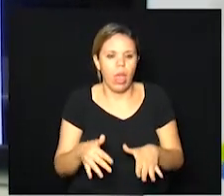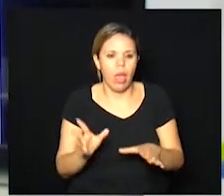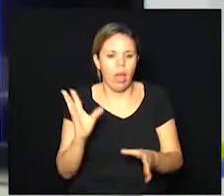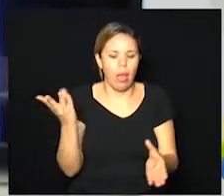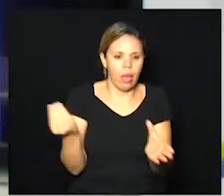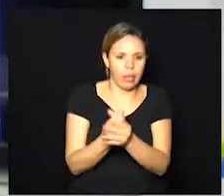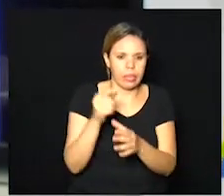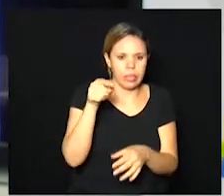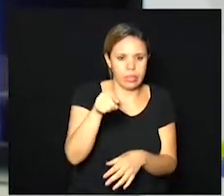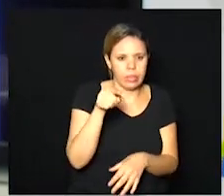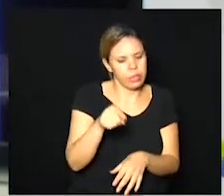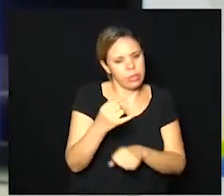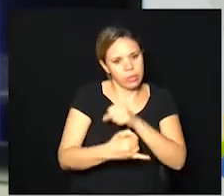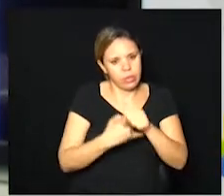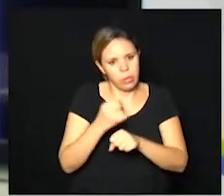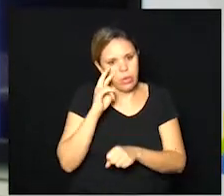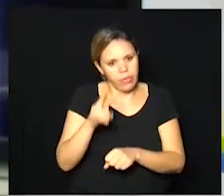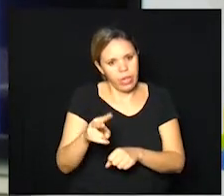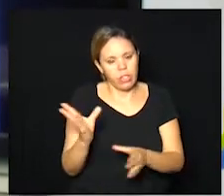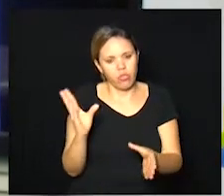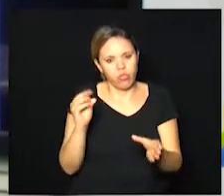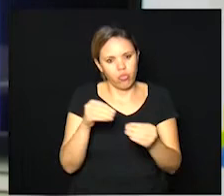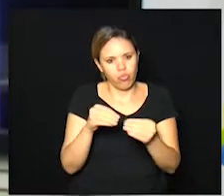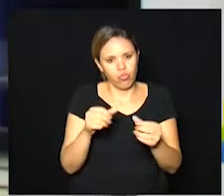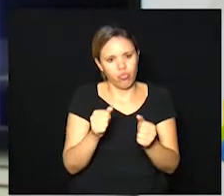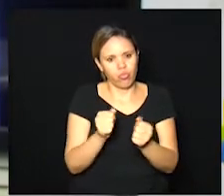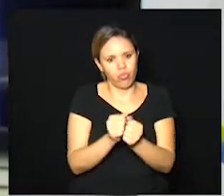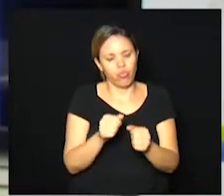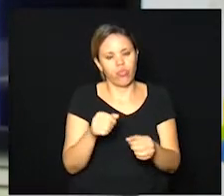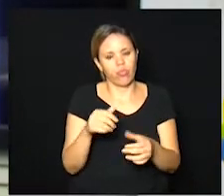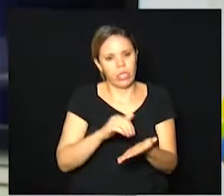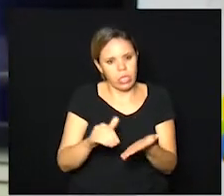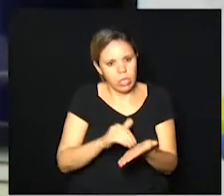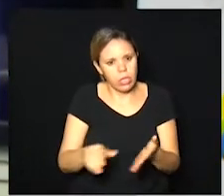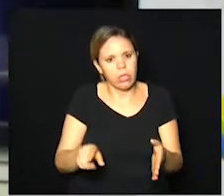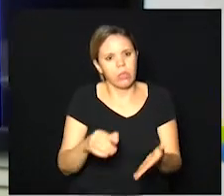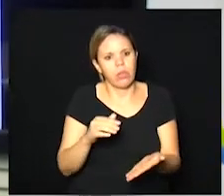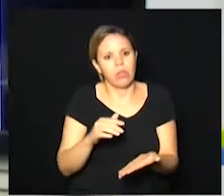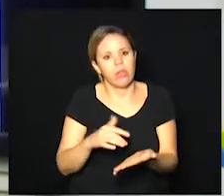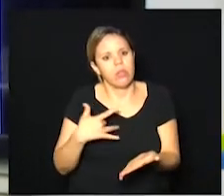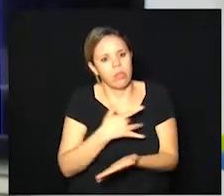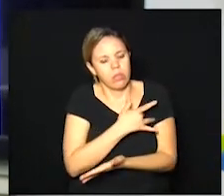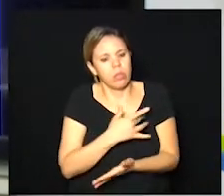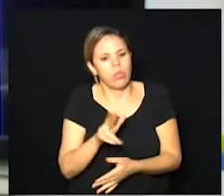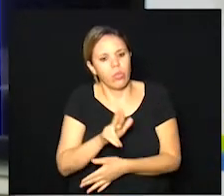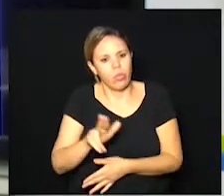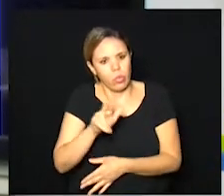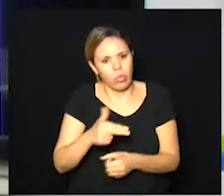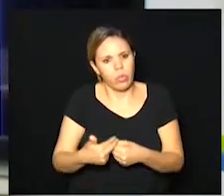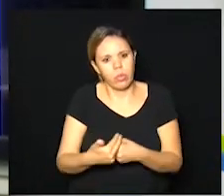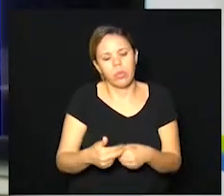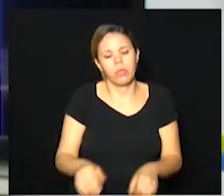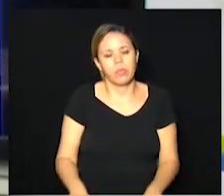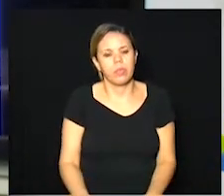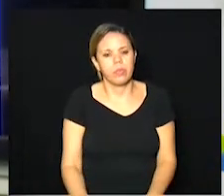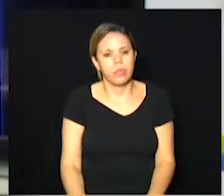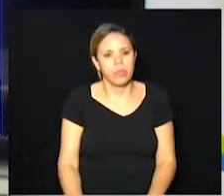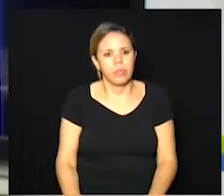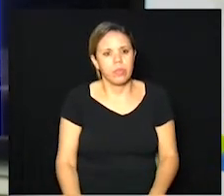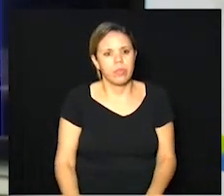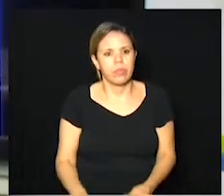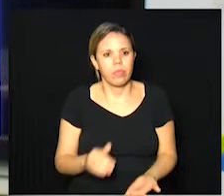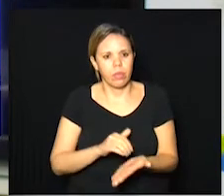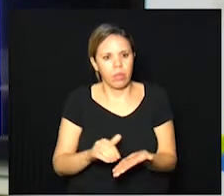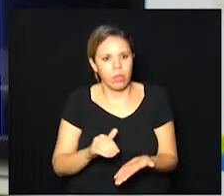fundamentalmente pela nossa secretaria, o Departamento de Vigilância e Saúde e pela Universidade Estadual de Campinas, a Unicamp, através do